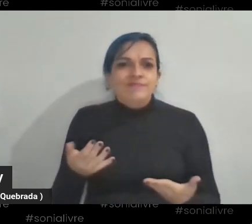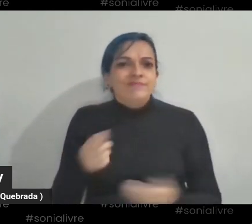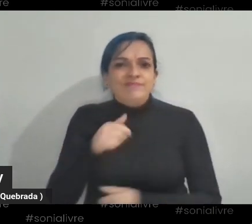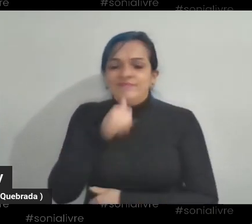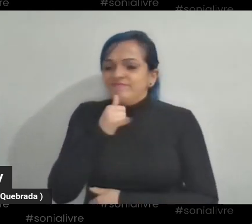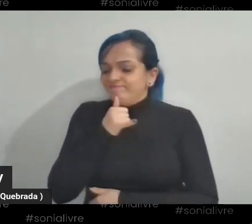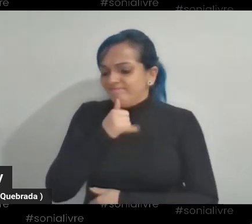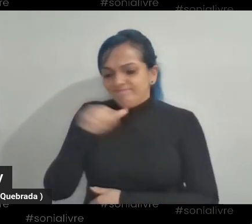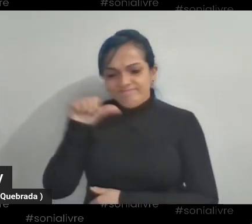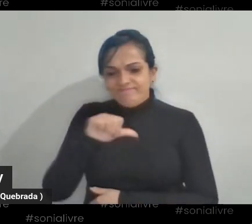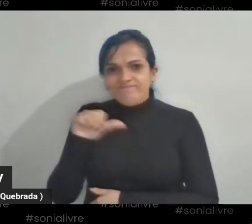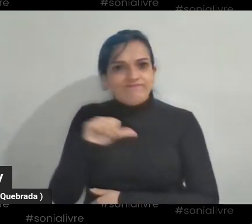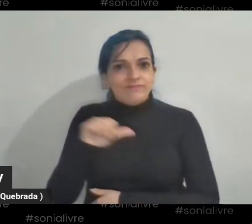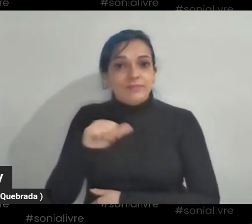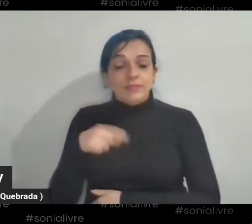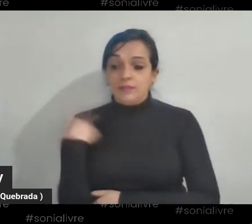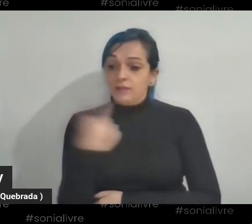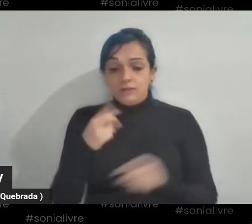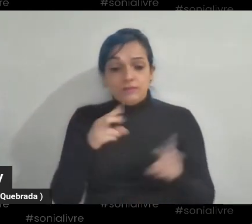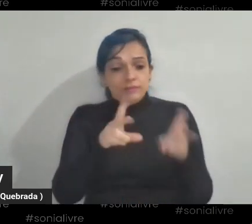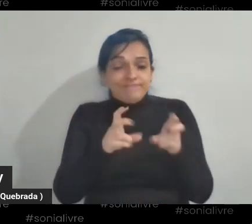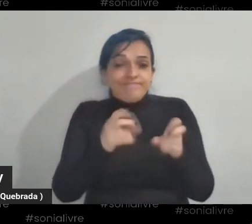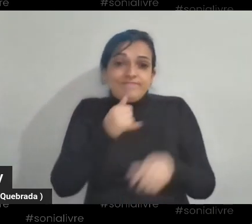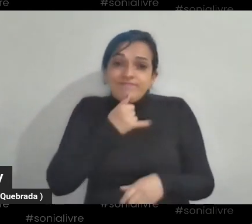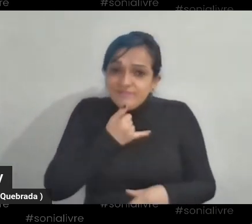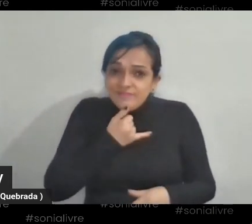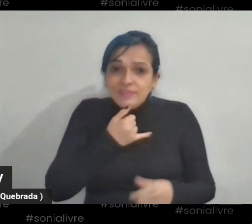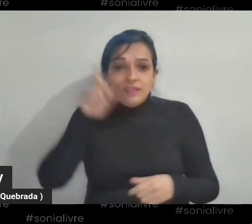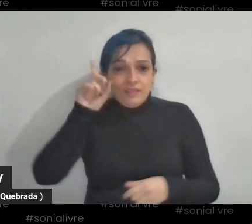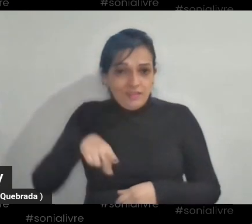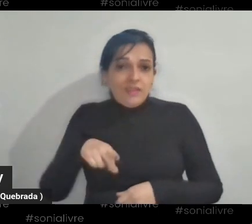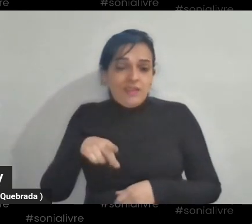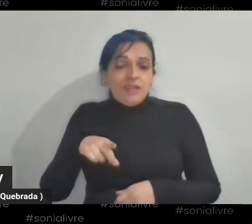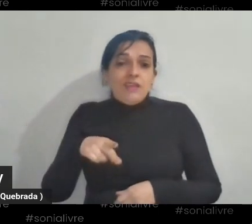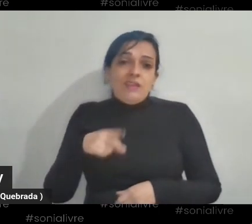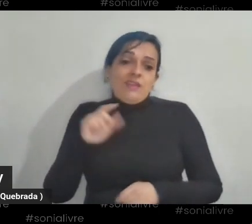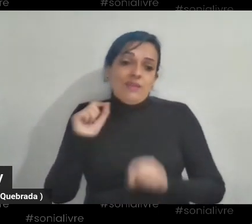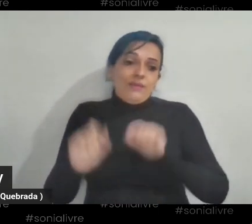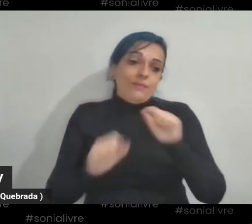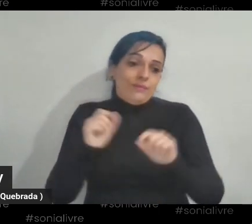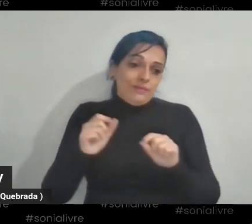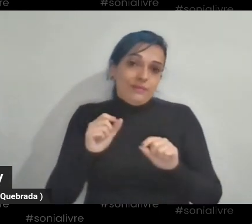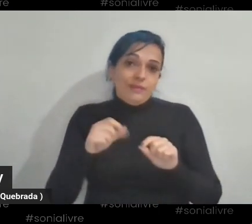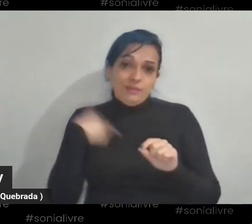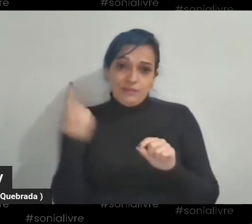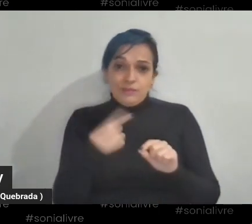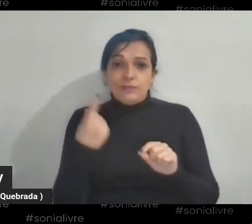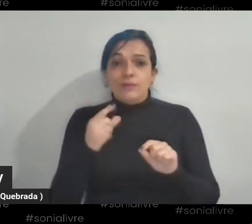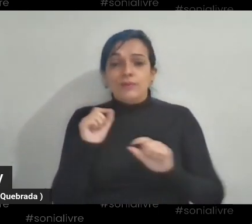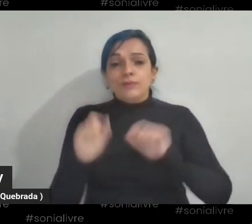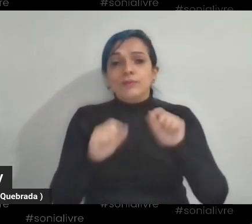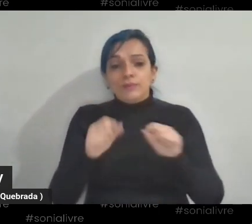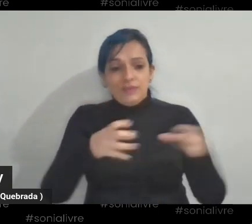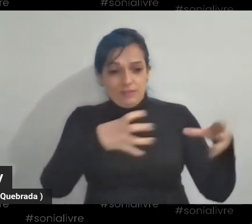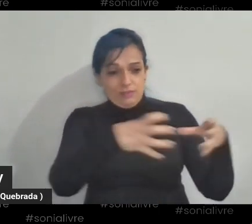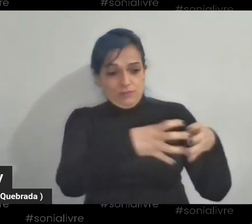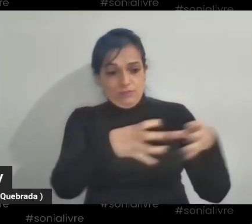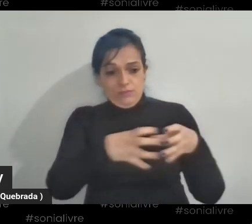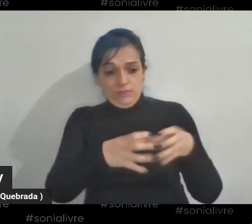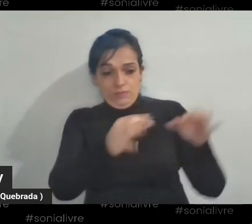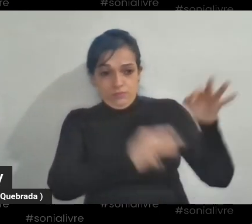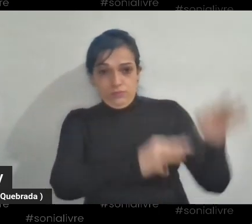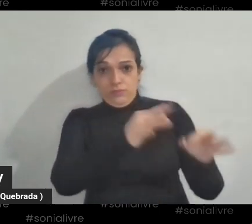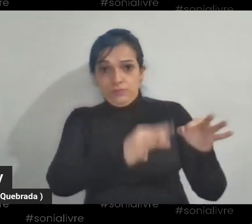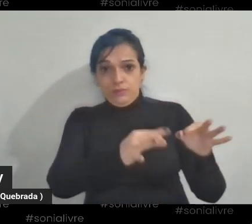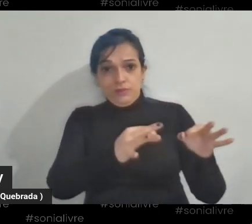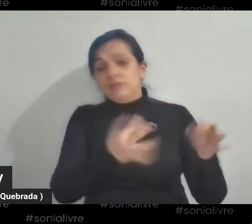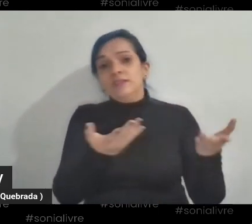tudo isso é que, infelizmente, é como foi dito também, né? As chances de esse corporativismo garantir uma vitória para o lado